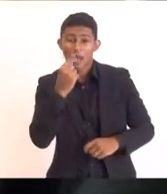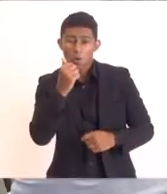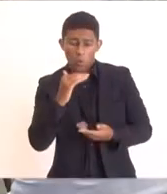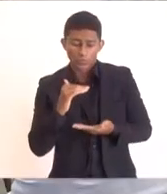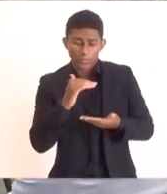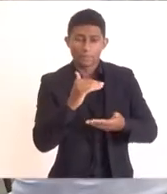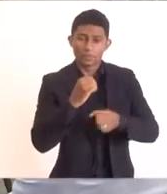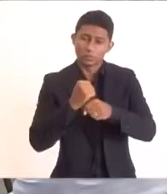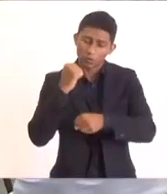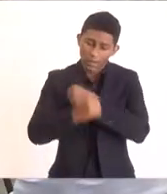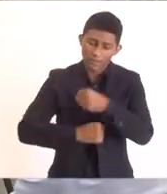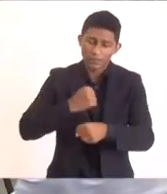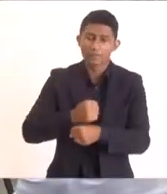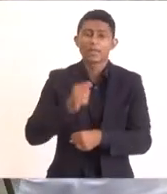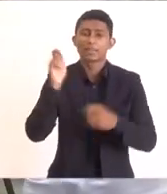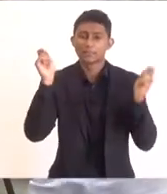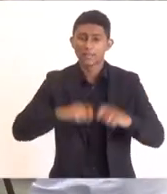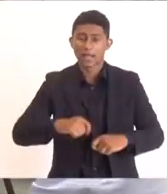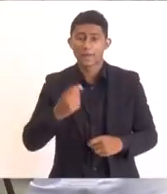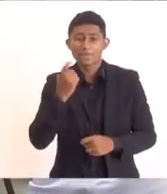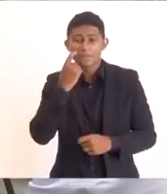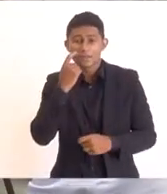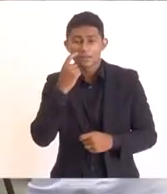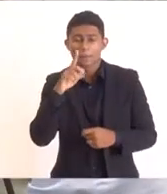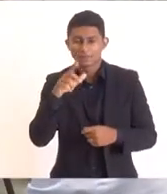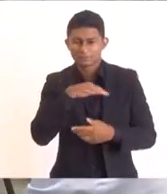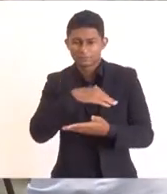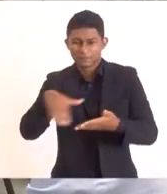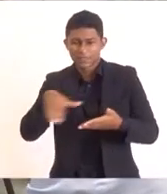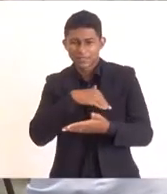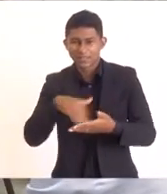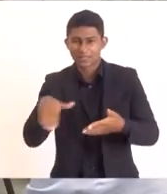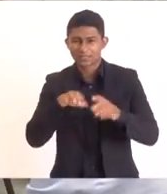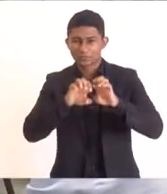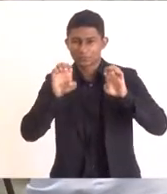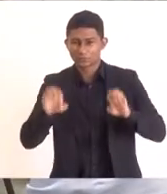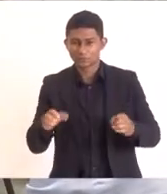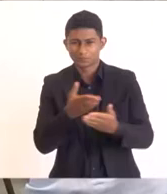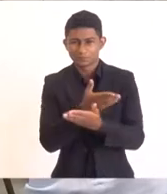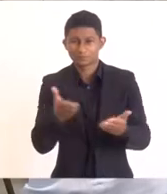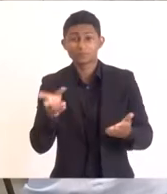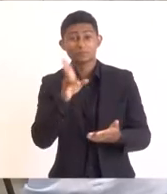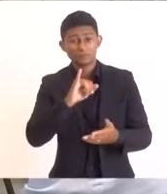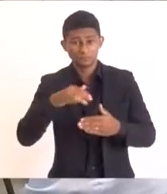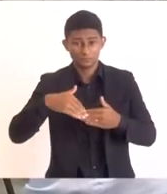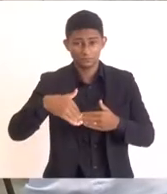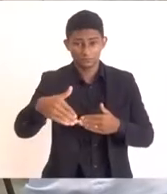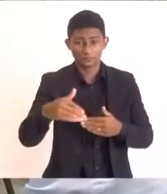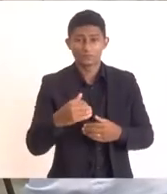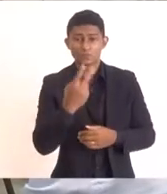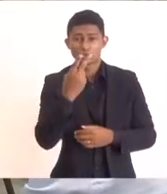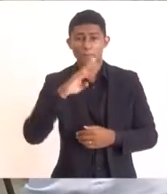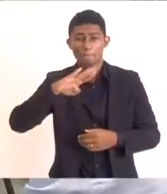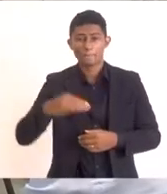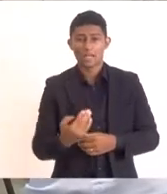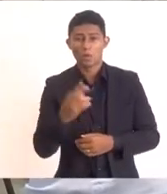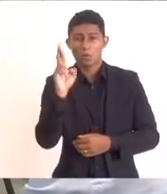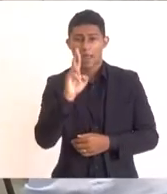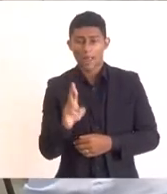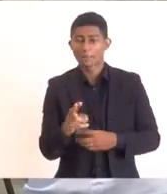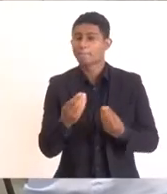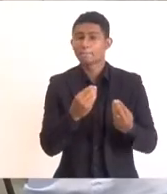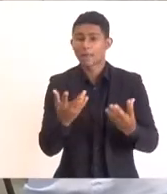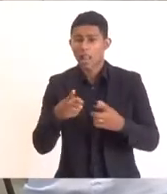próximo ano. Mas, a Secretaria de Infraestrutura vai ter dois bilhões de reais para fazer reforma e ampliação